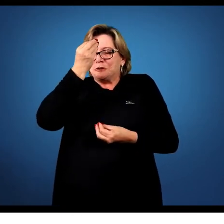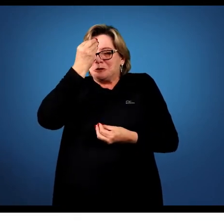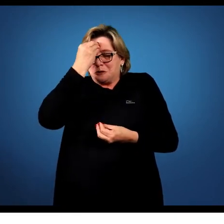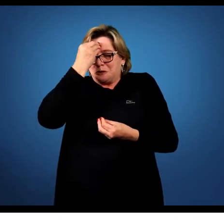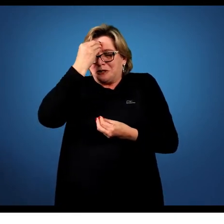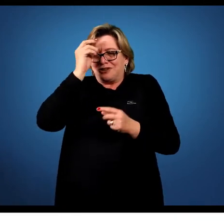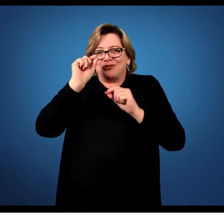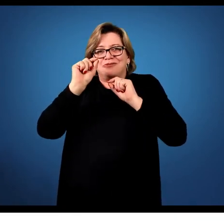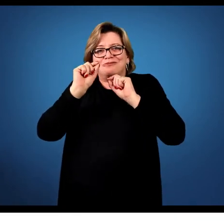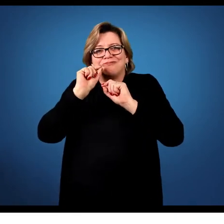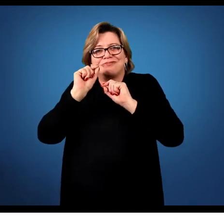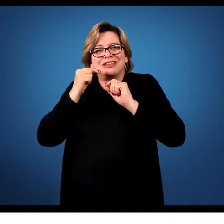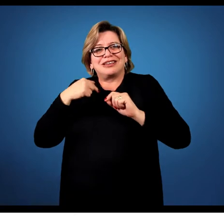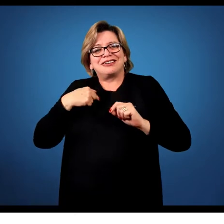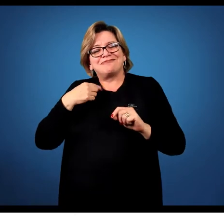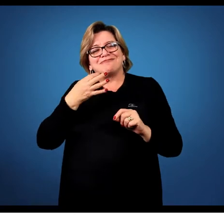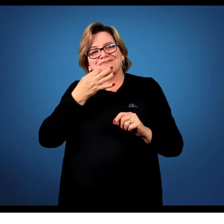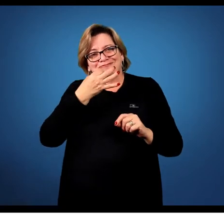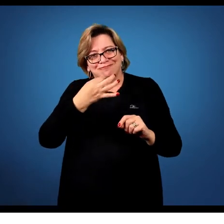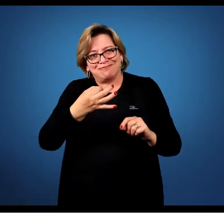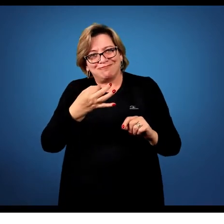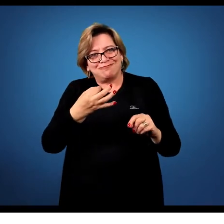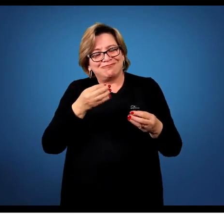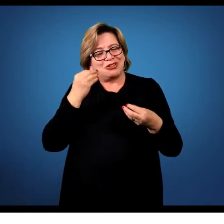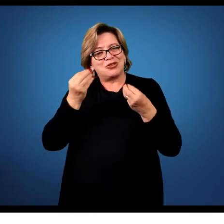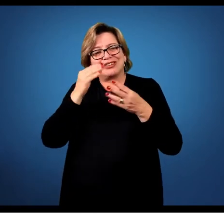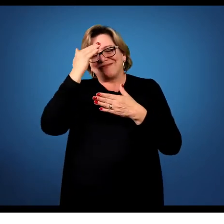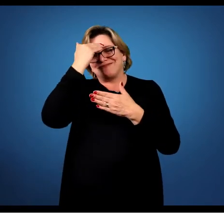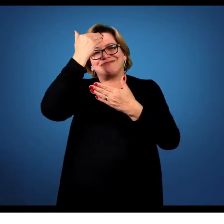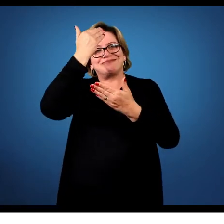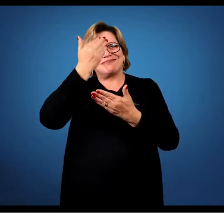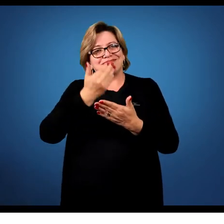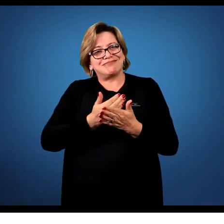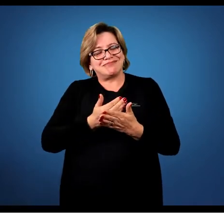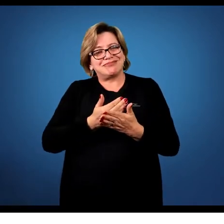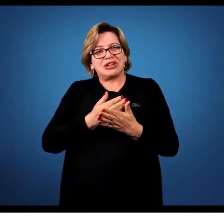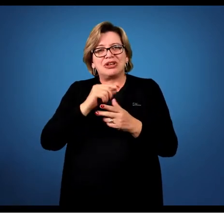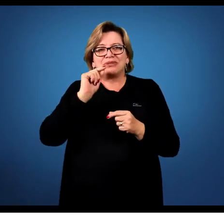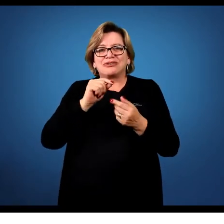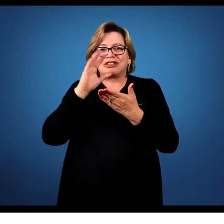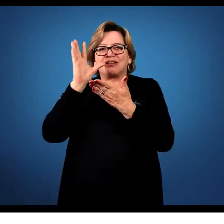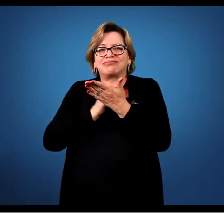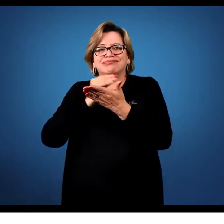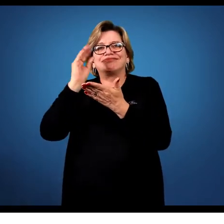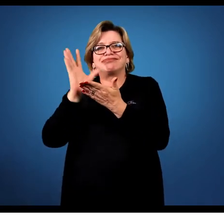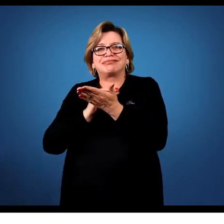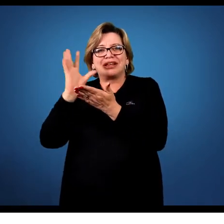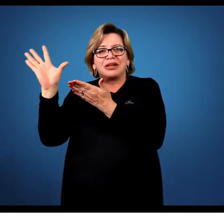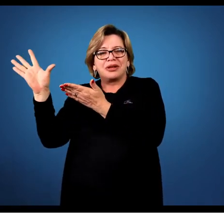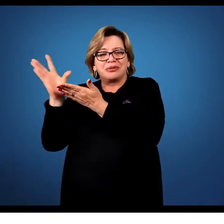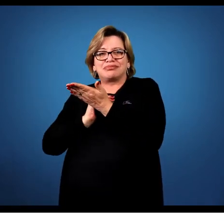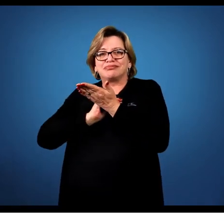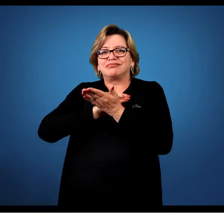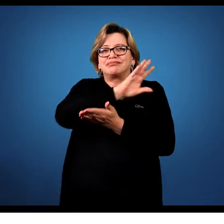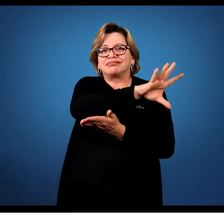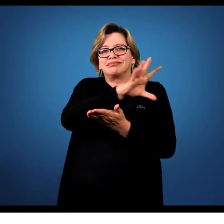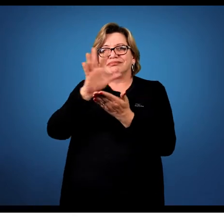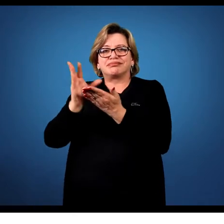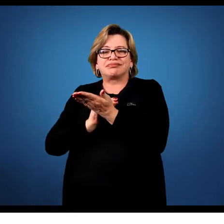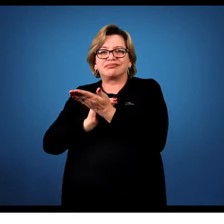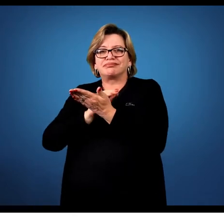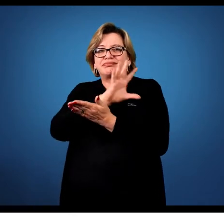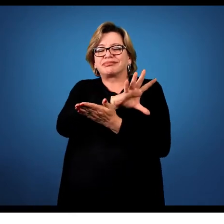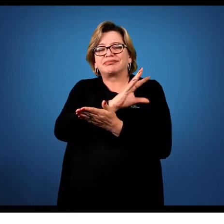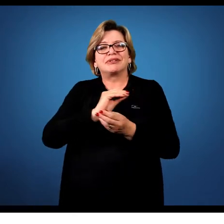você mesmo pensa daquele assunto, o que você acredita que seja. Porque você só está repetindo. Você toma do outro a experiência,